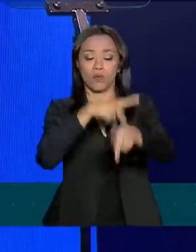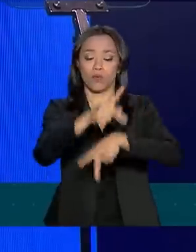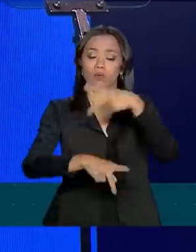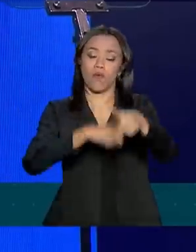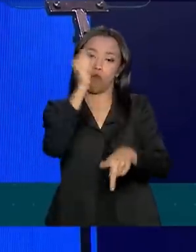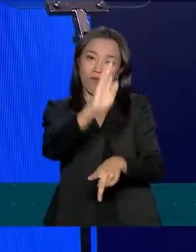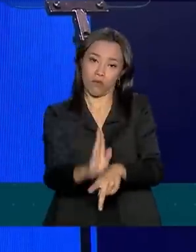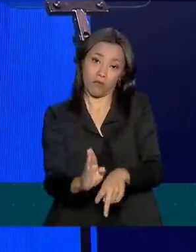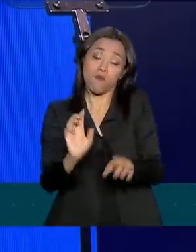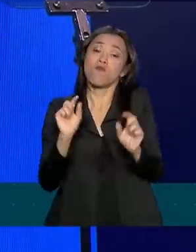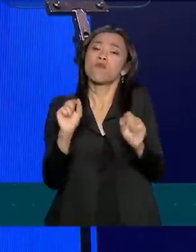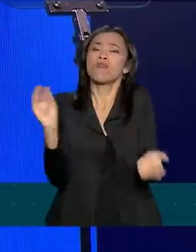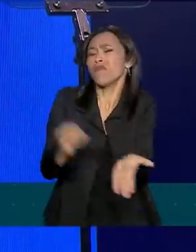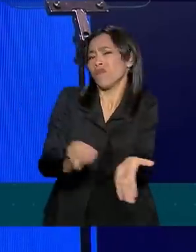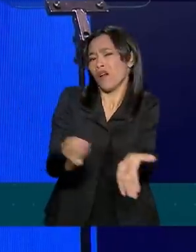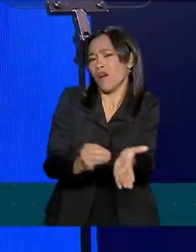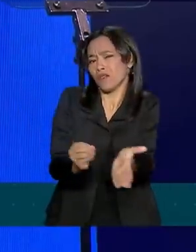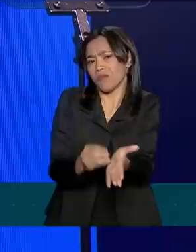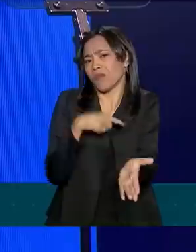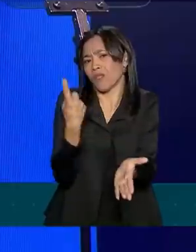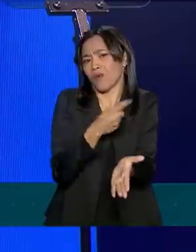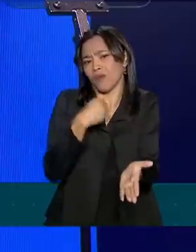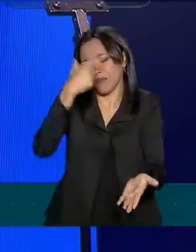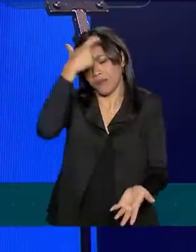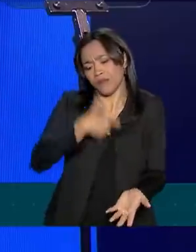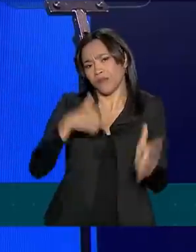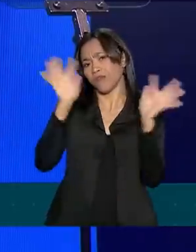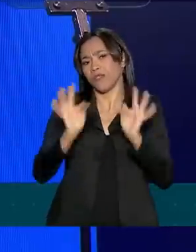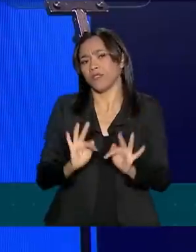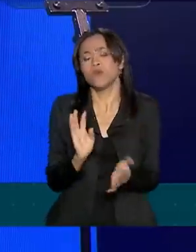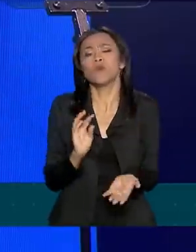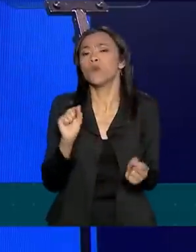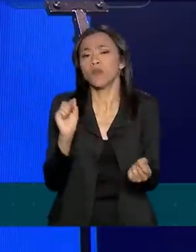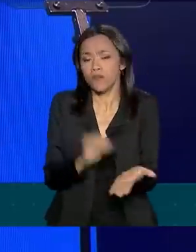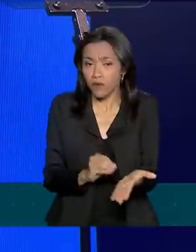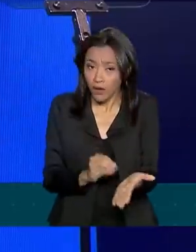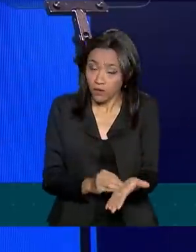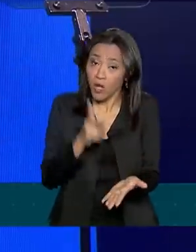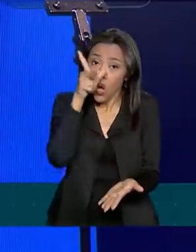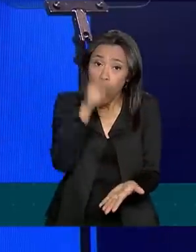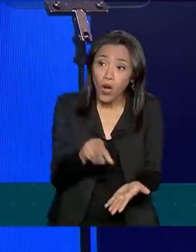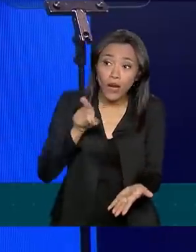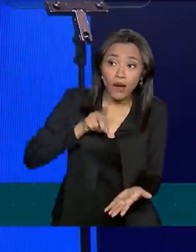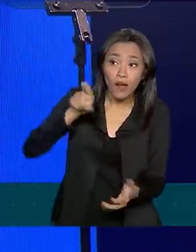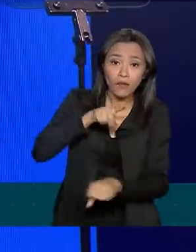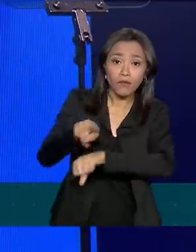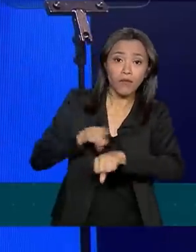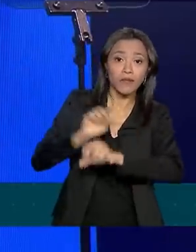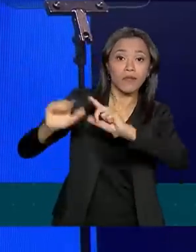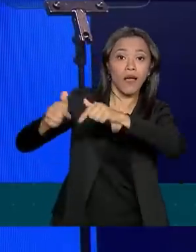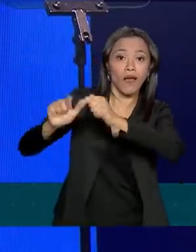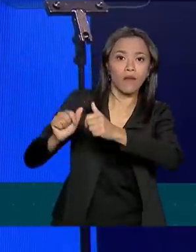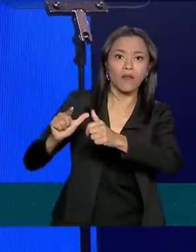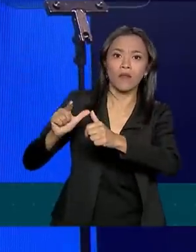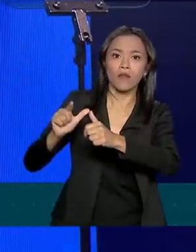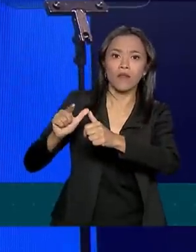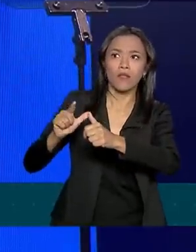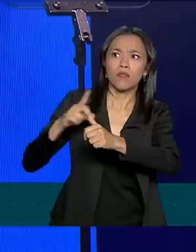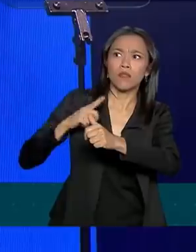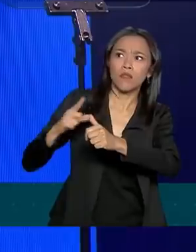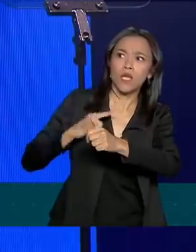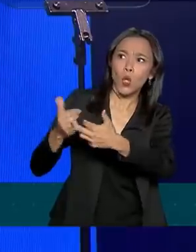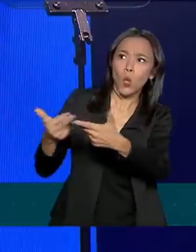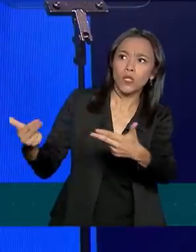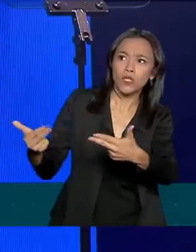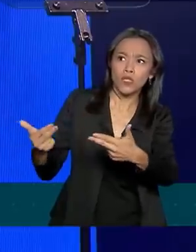contas, né? O que nos falta para sermos felizes? O que, olha o que Israel não tem e o que eles são. E olha o que nós